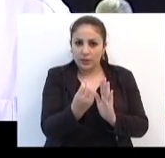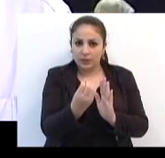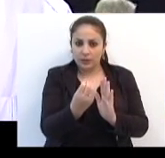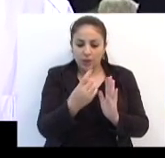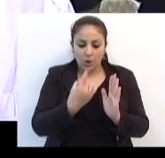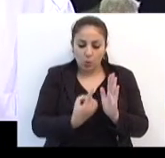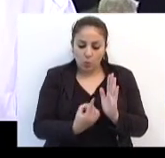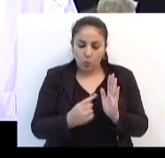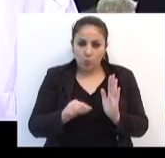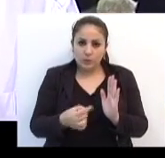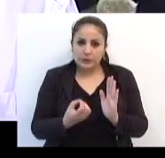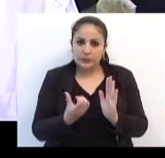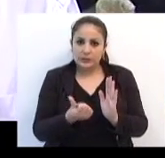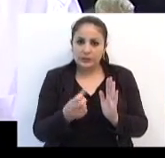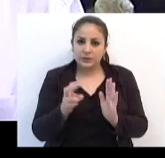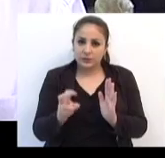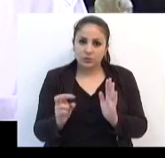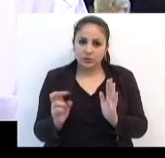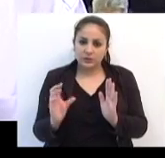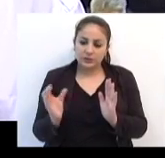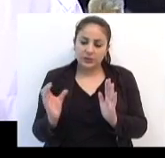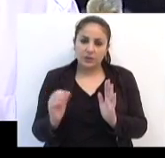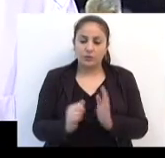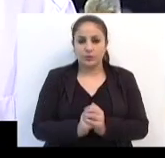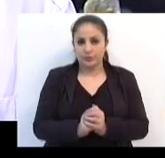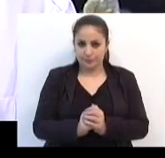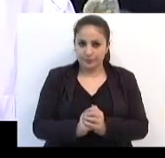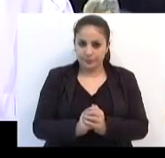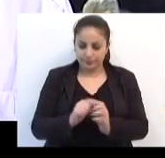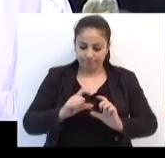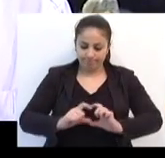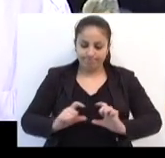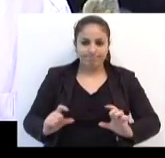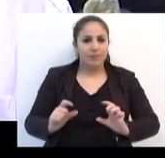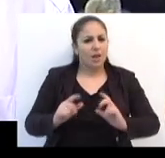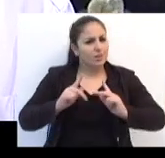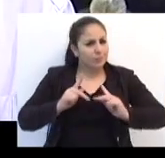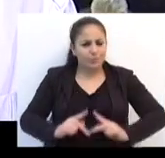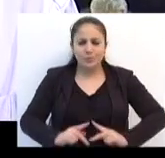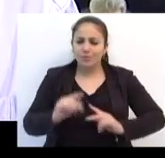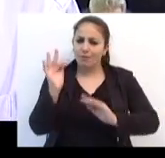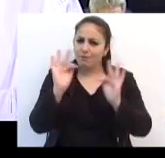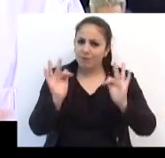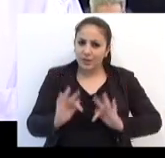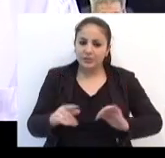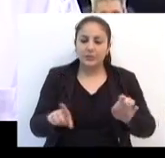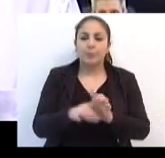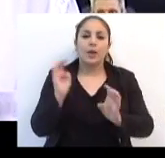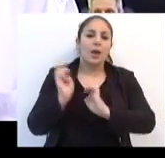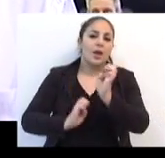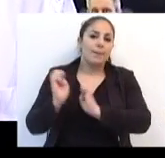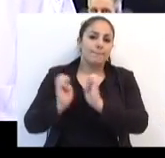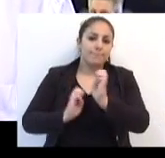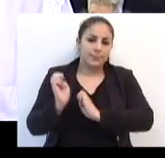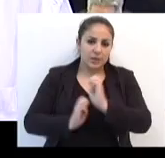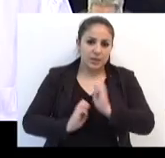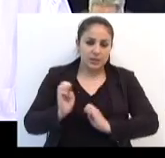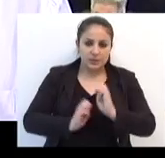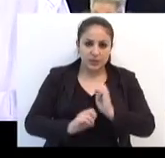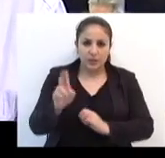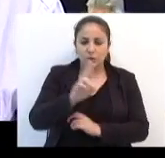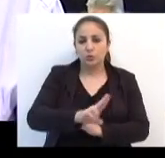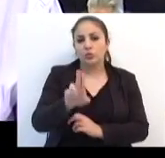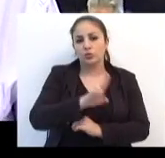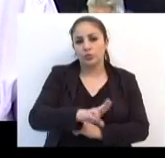para R$,65. A população ficou feliz, as empresas que